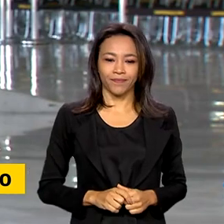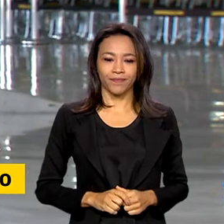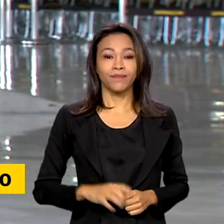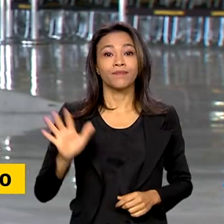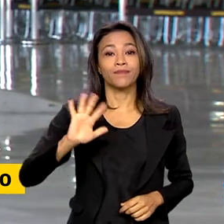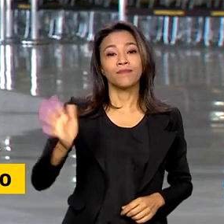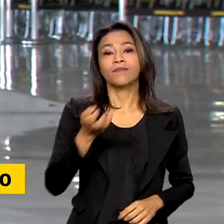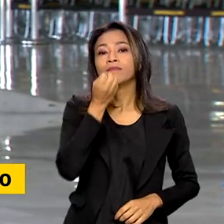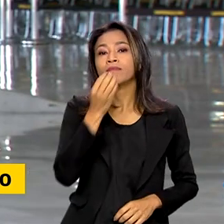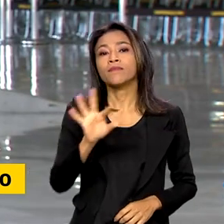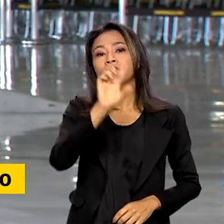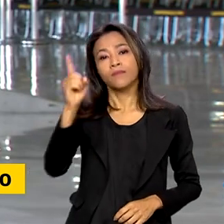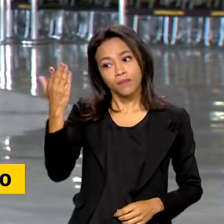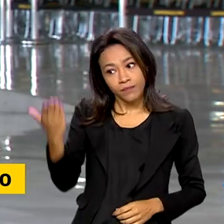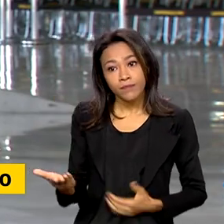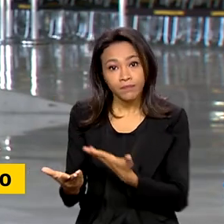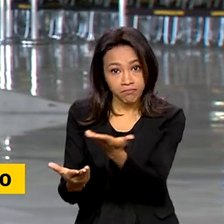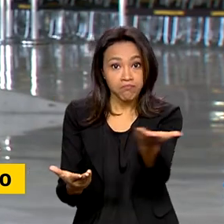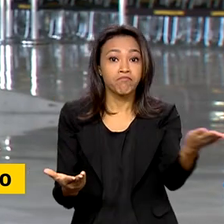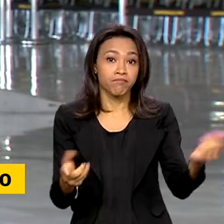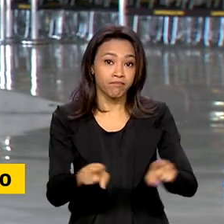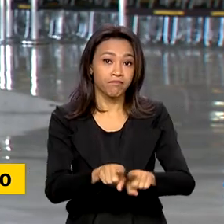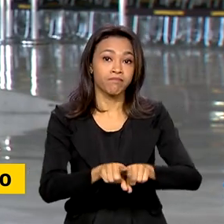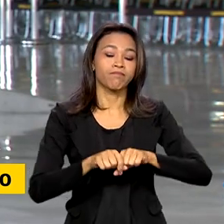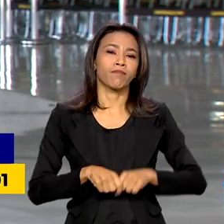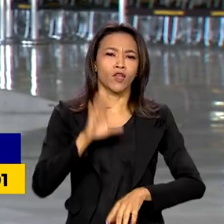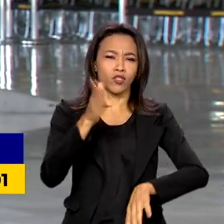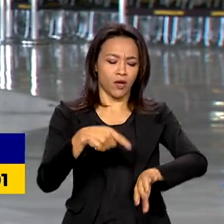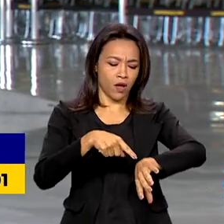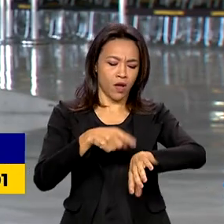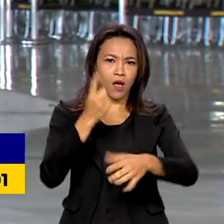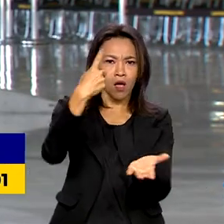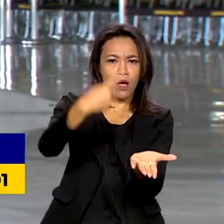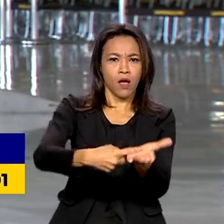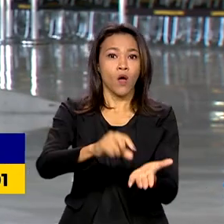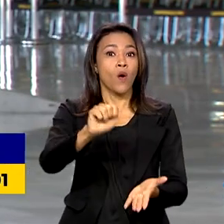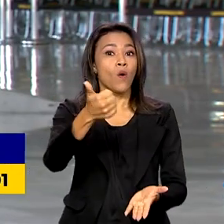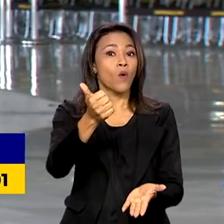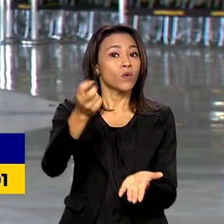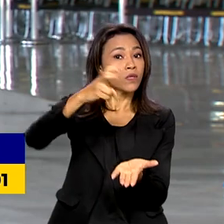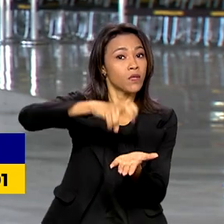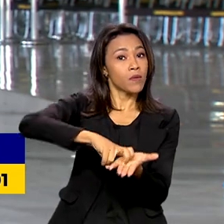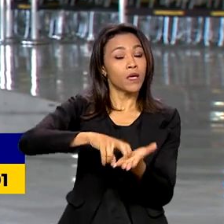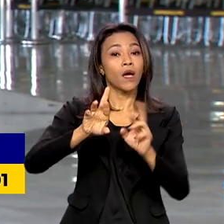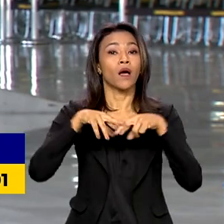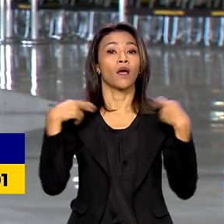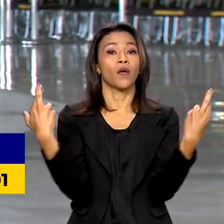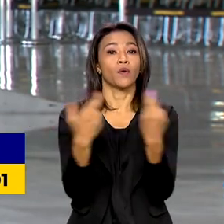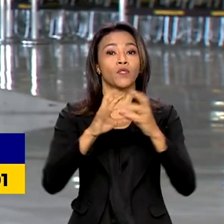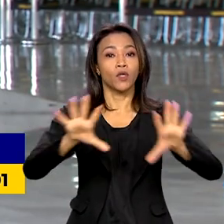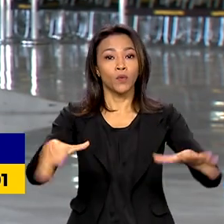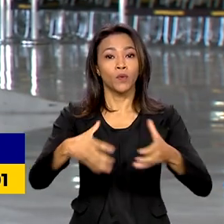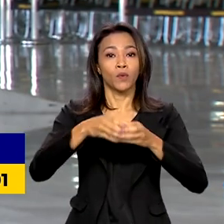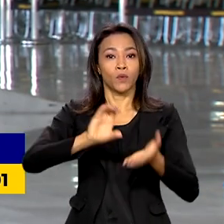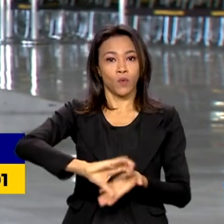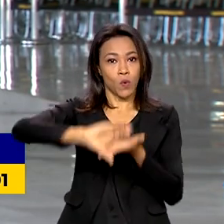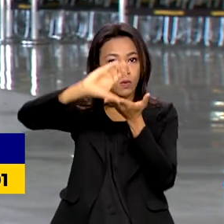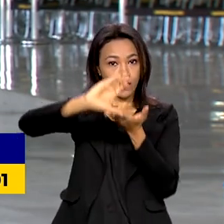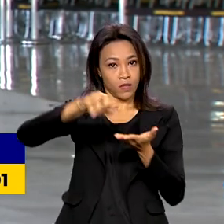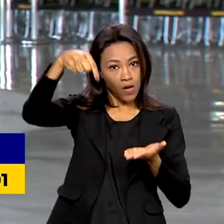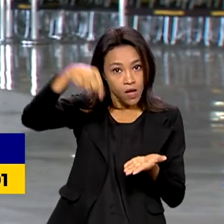Mara, bom dia pra você, bom dia a todos. Olha, está marcada para as 11 horas da manhã a reunião deste Conselho aqui no Palácio do